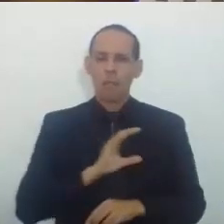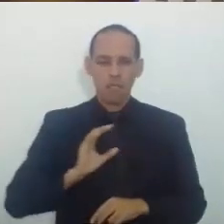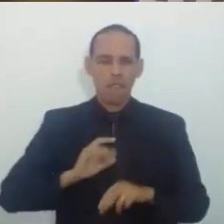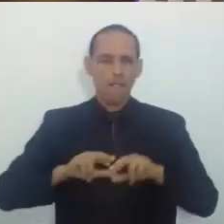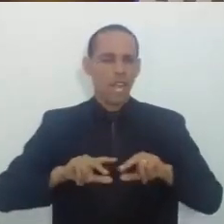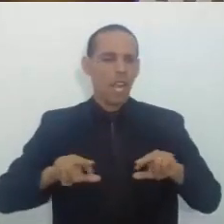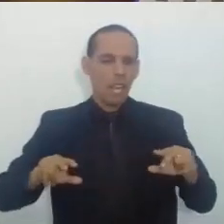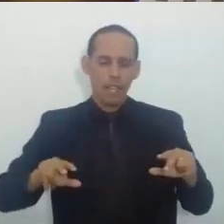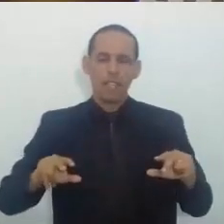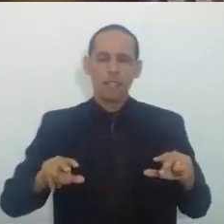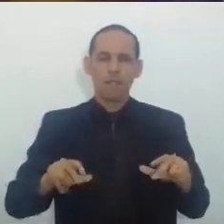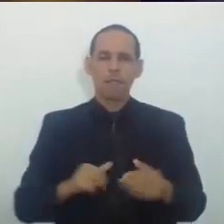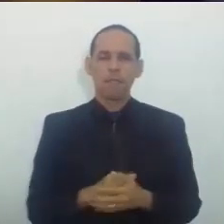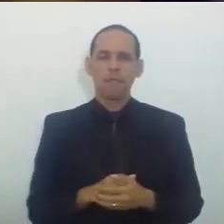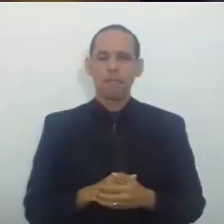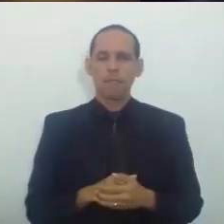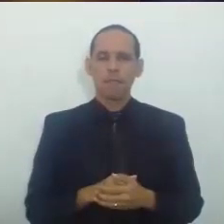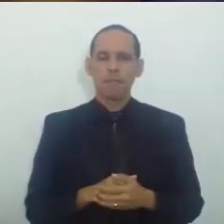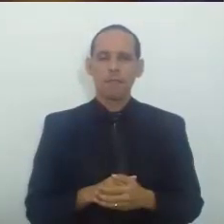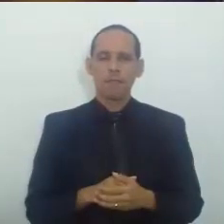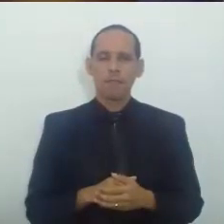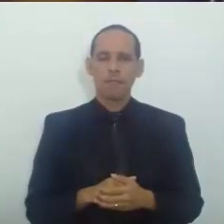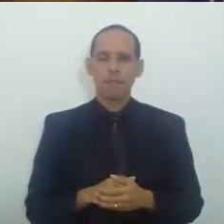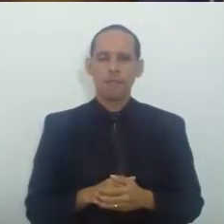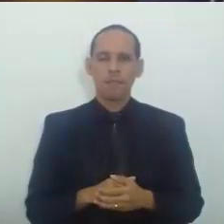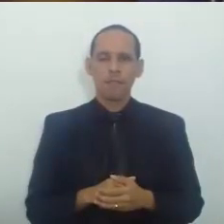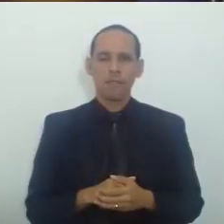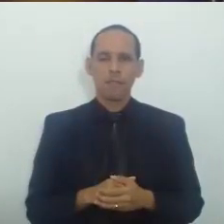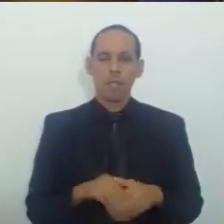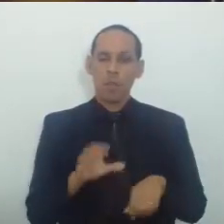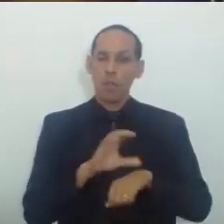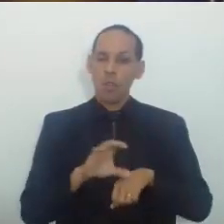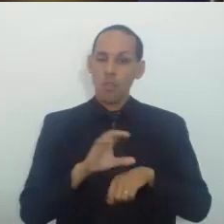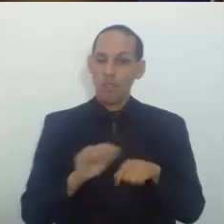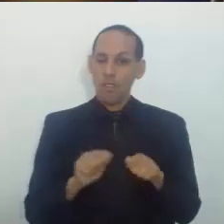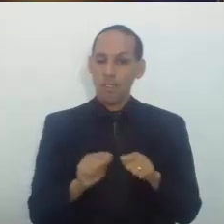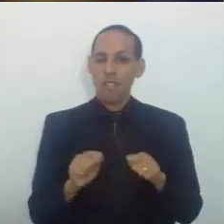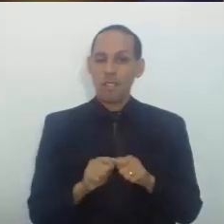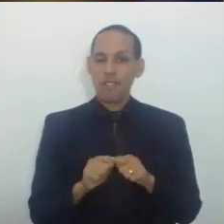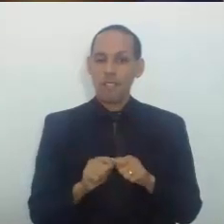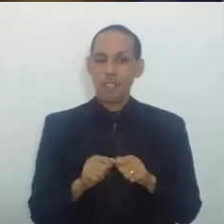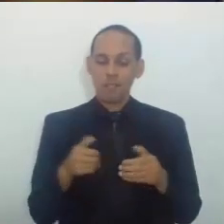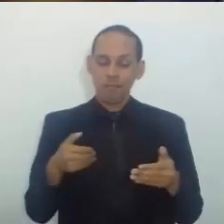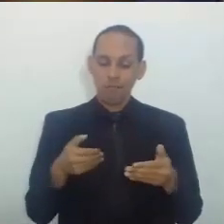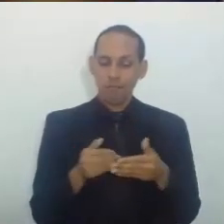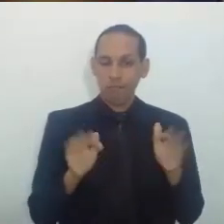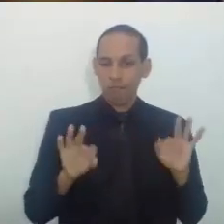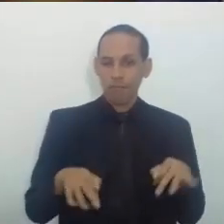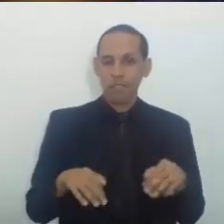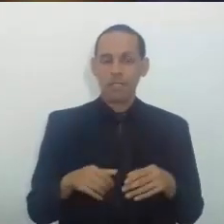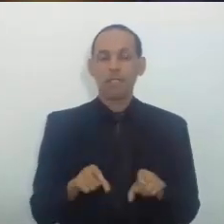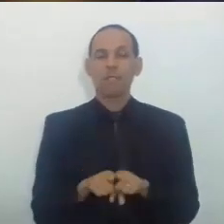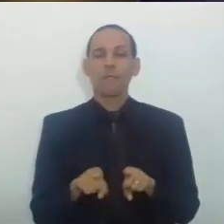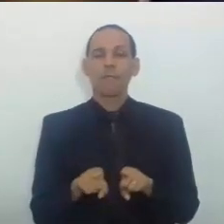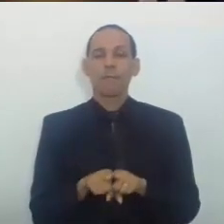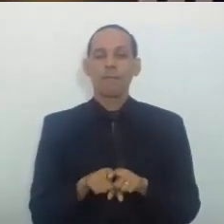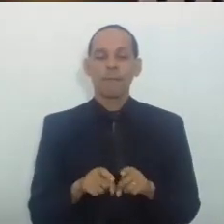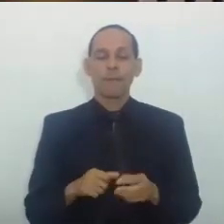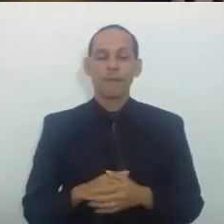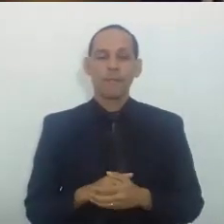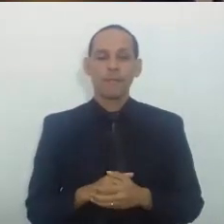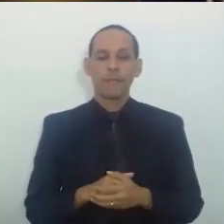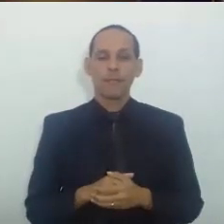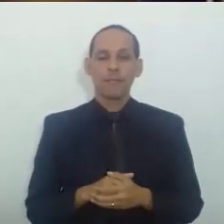Dos que estão Cursando Que estão Na fase final Do curso Quanto Daqueles que